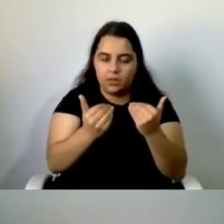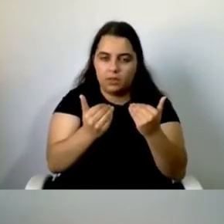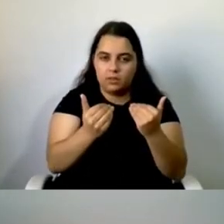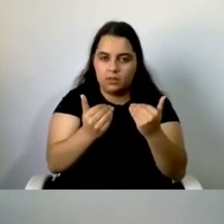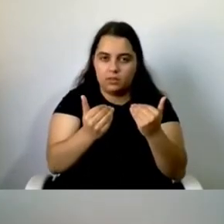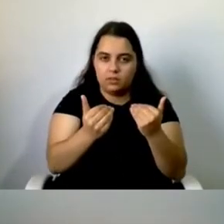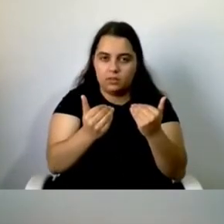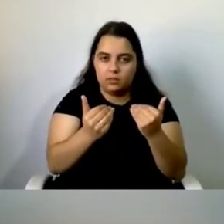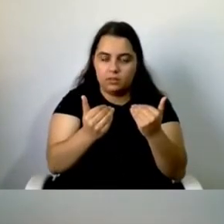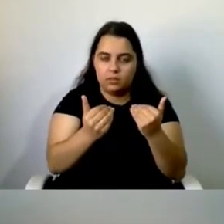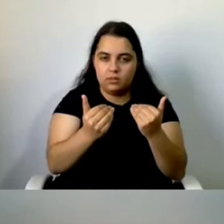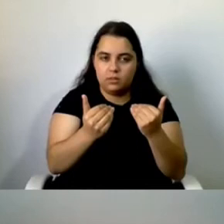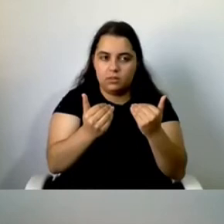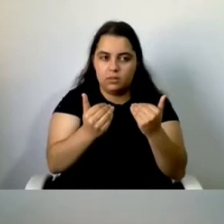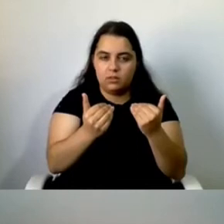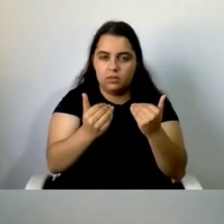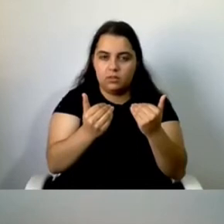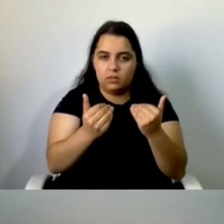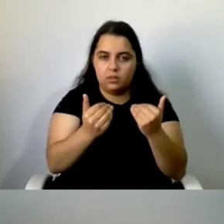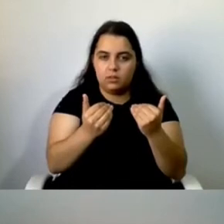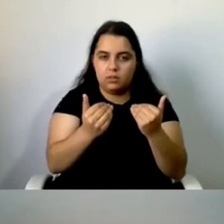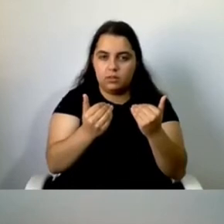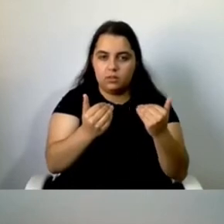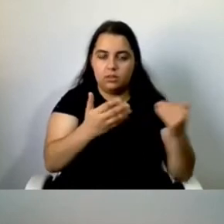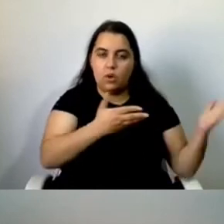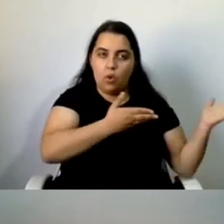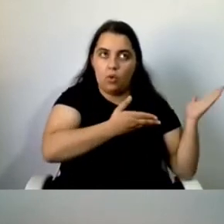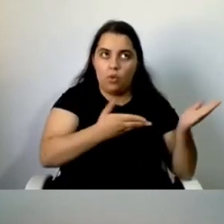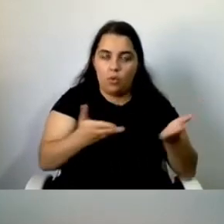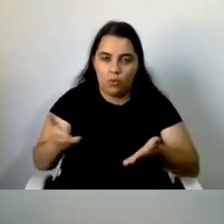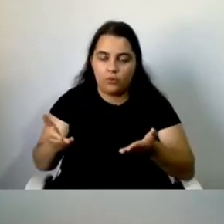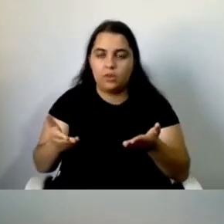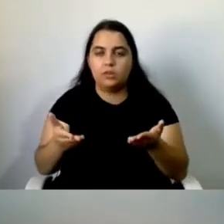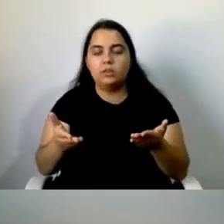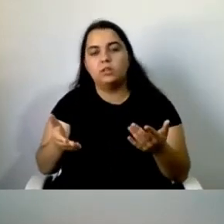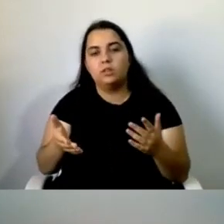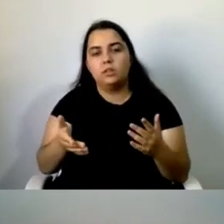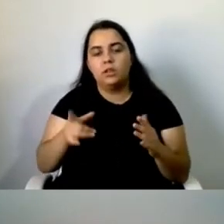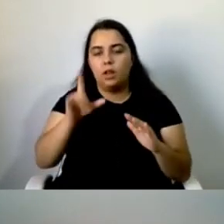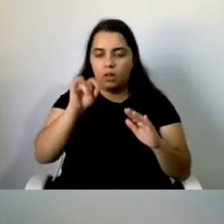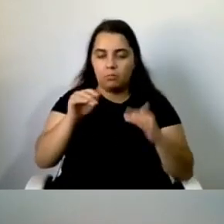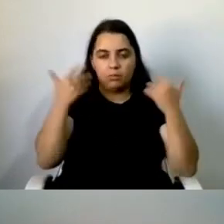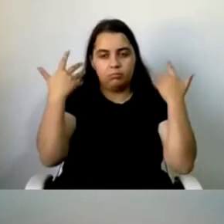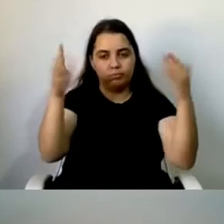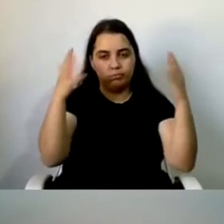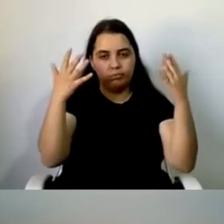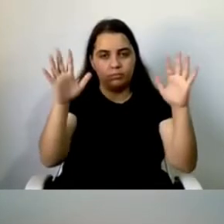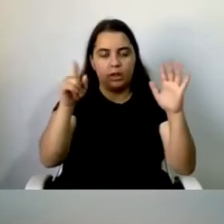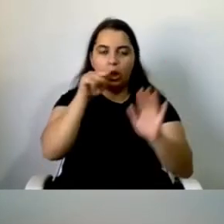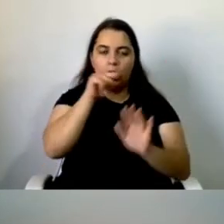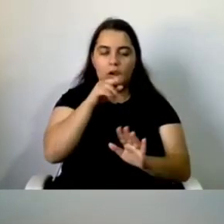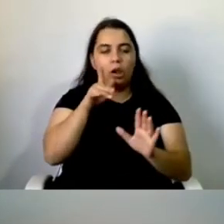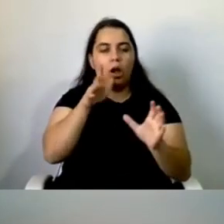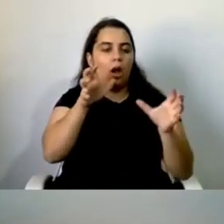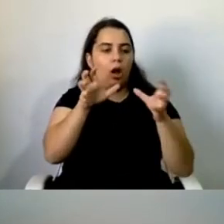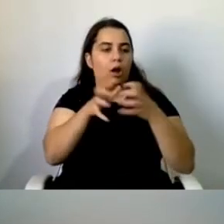Agradecer ao Dr. Fernando Fontes do convite e dar-lhes parabéns a ele e à equipa por esse